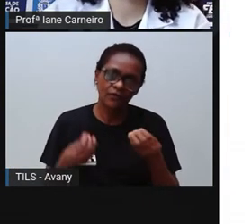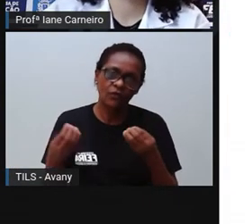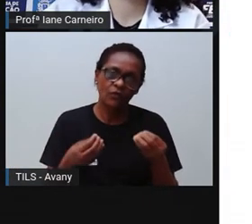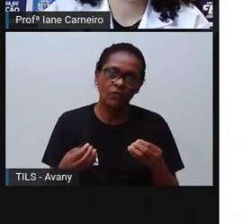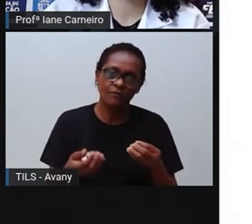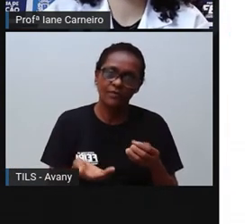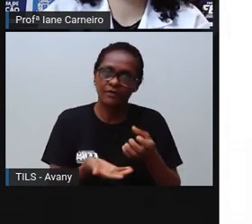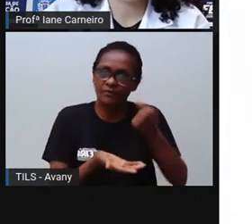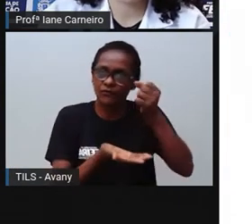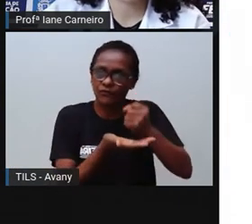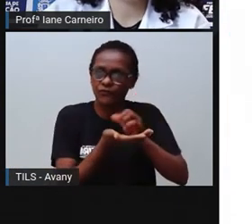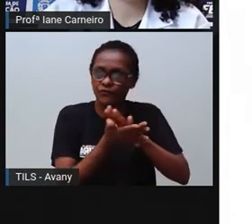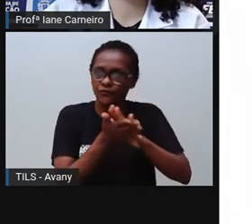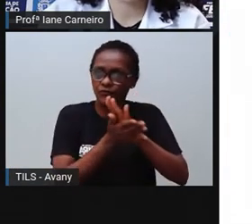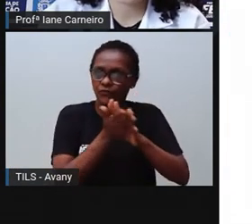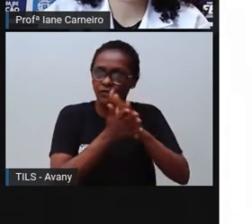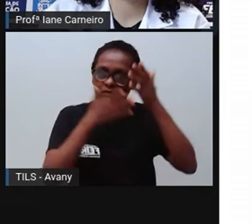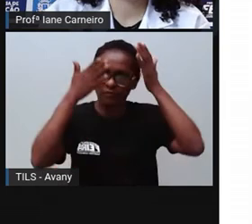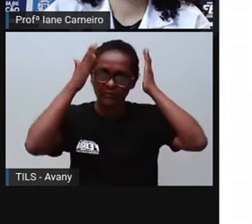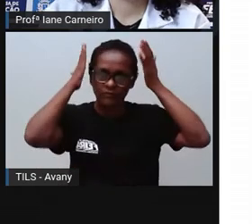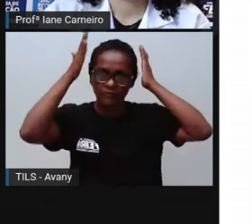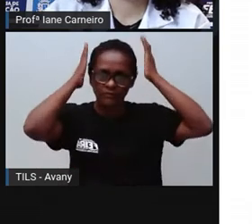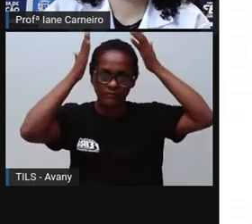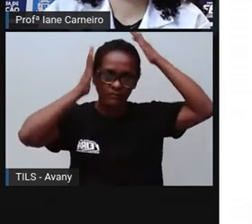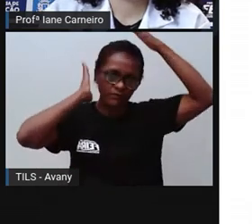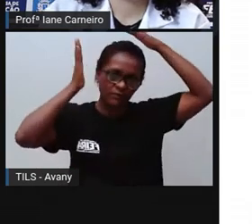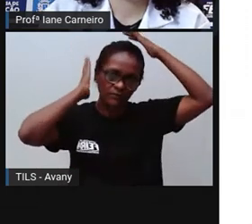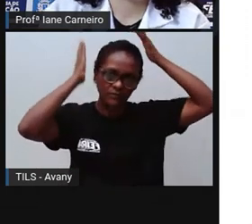Os médicos, né, lá no banheiro a mamãe não guarda